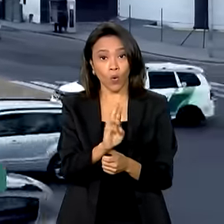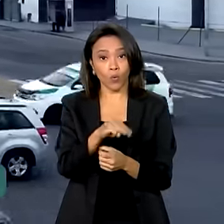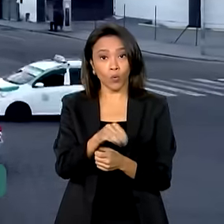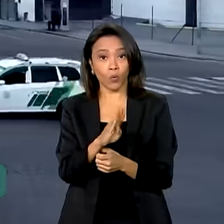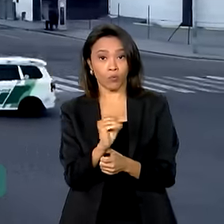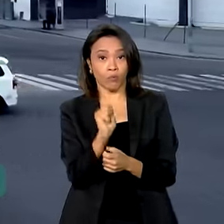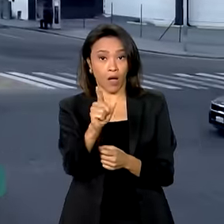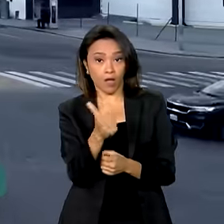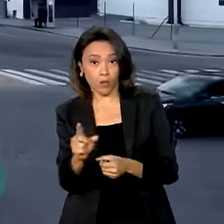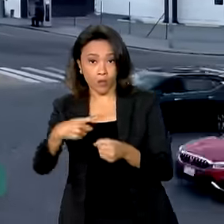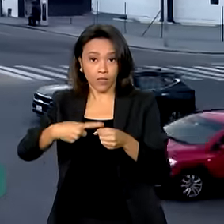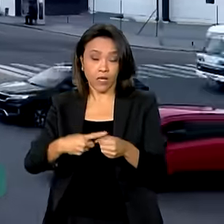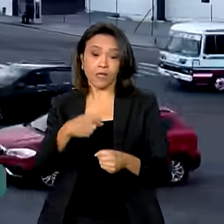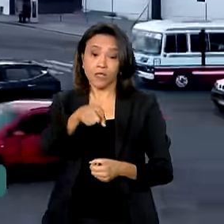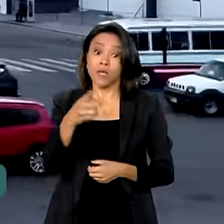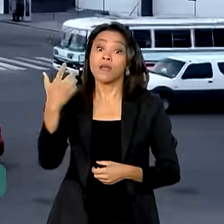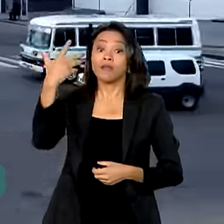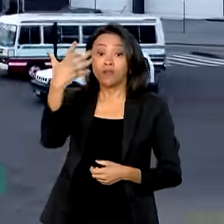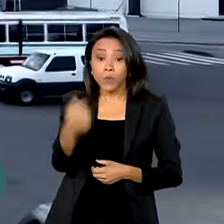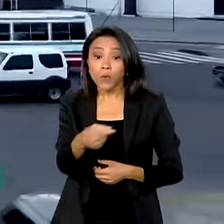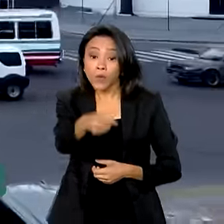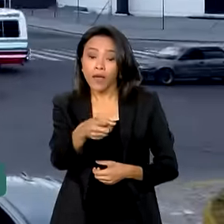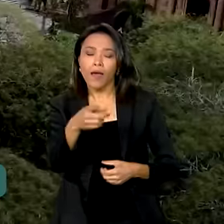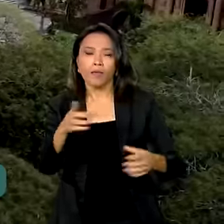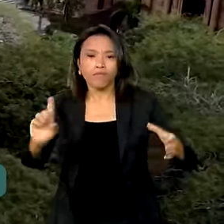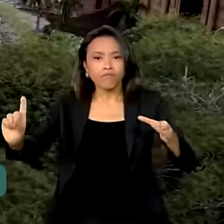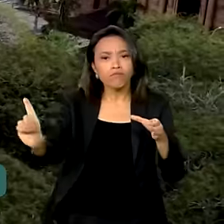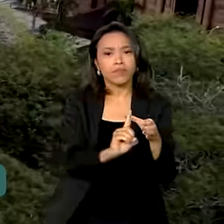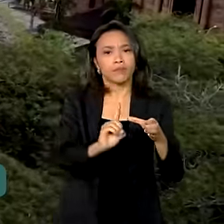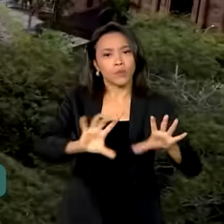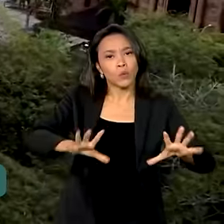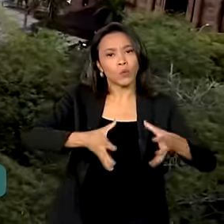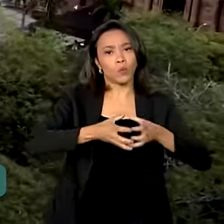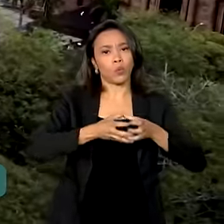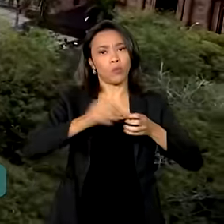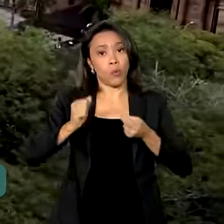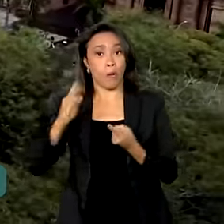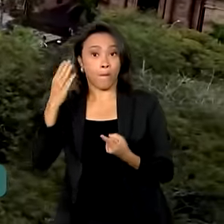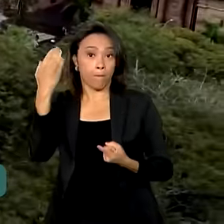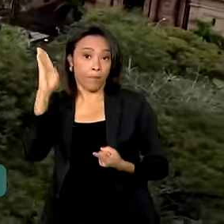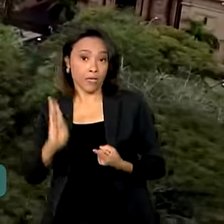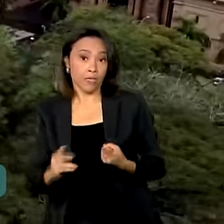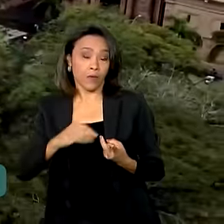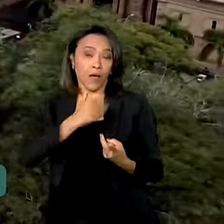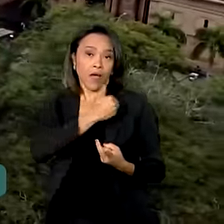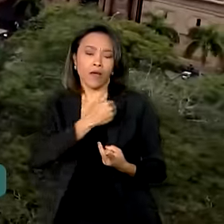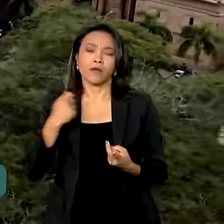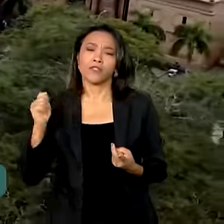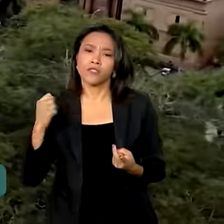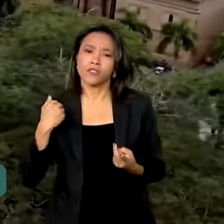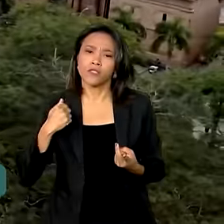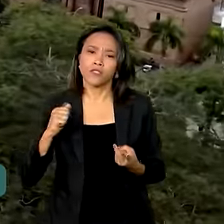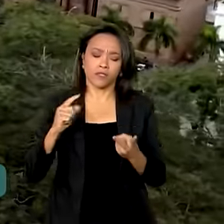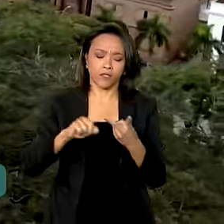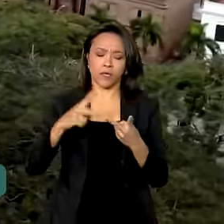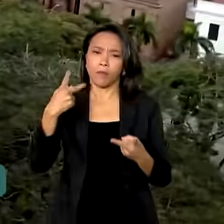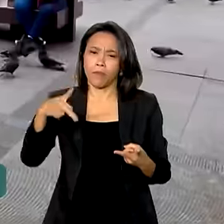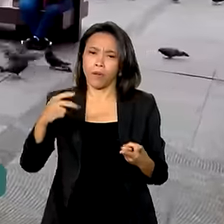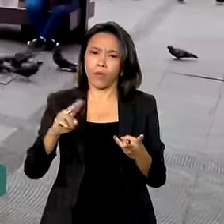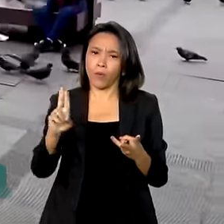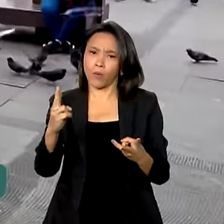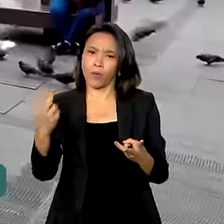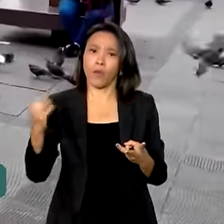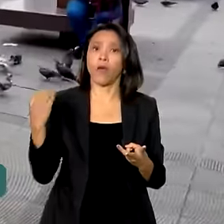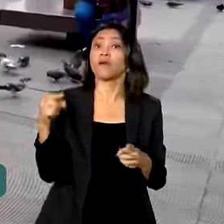Bolívia passou a integrar o Mercosul como Estado-membro. O grupo já conta com Brasil, Argentina, Paraguai, Uruguai e Venezuela,